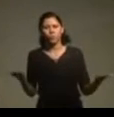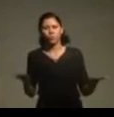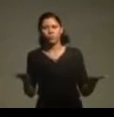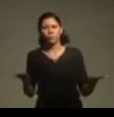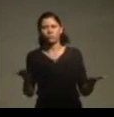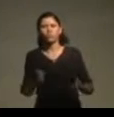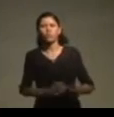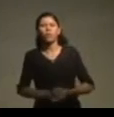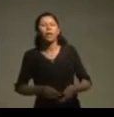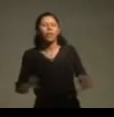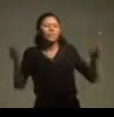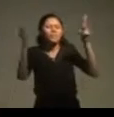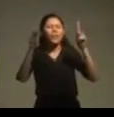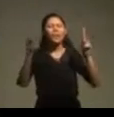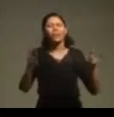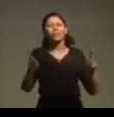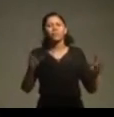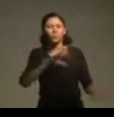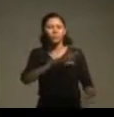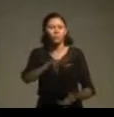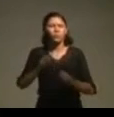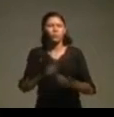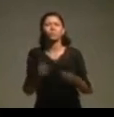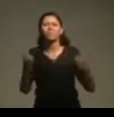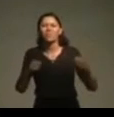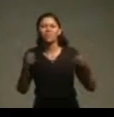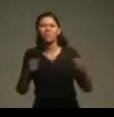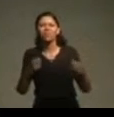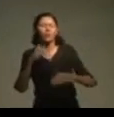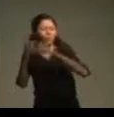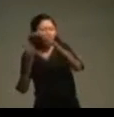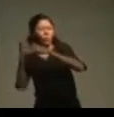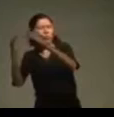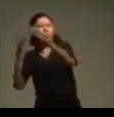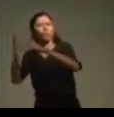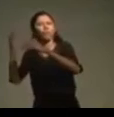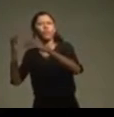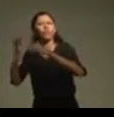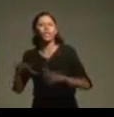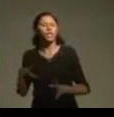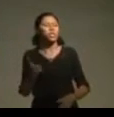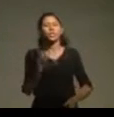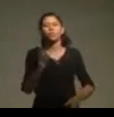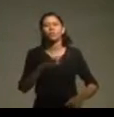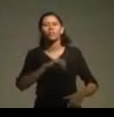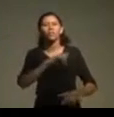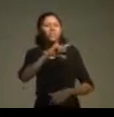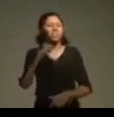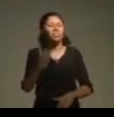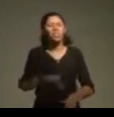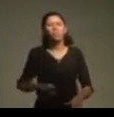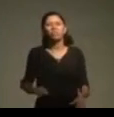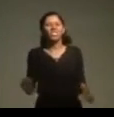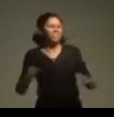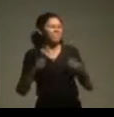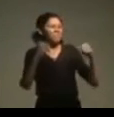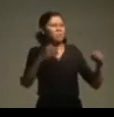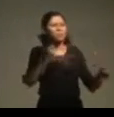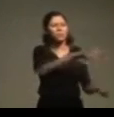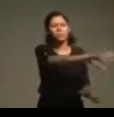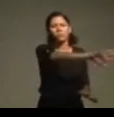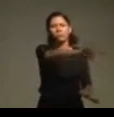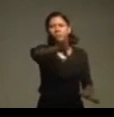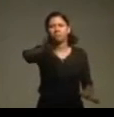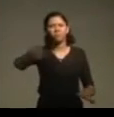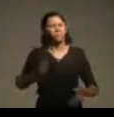nosso mundo. Não haverá forças externas mais fortes do que a união de cada um de nós na